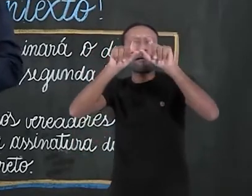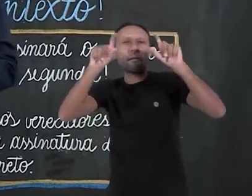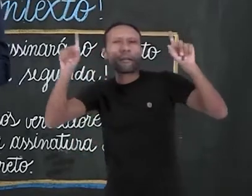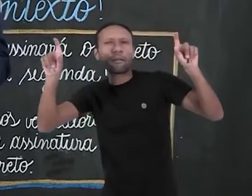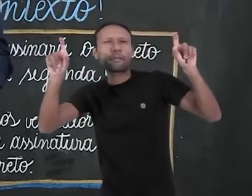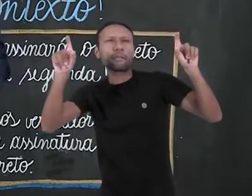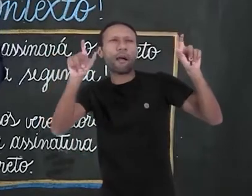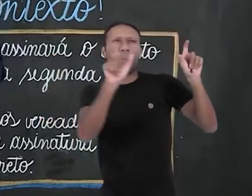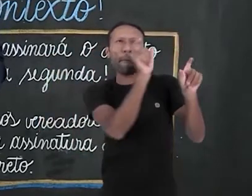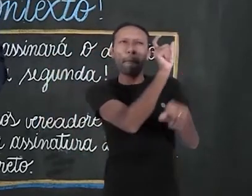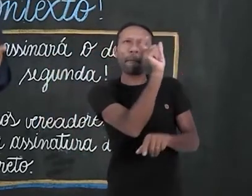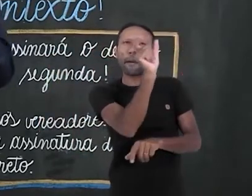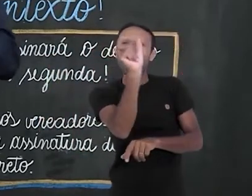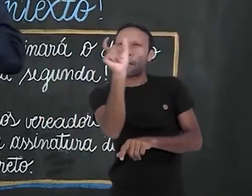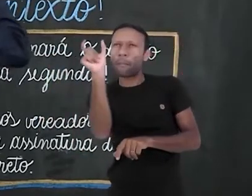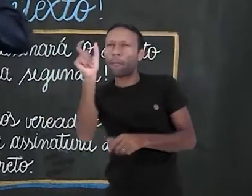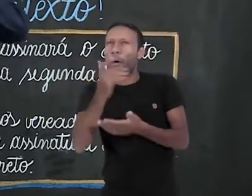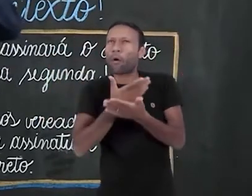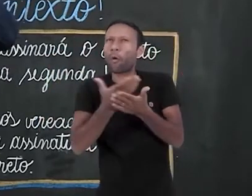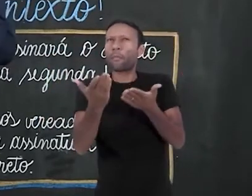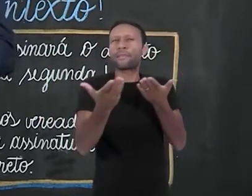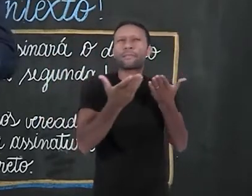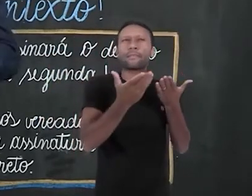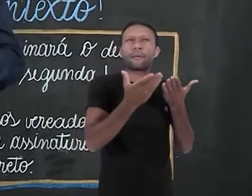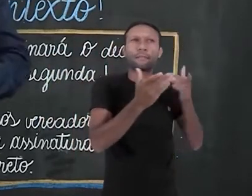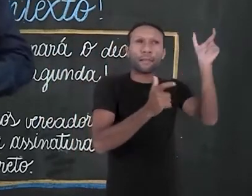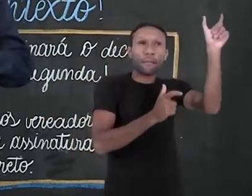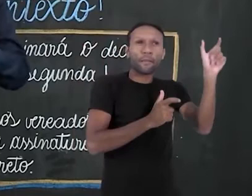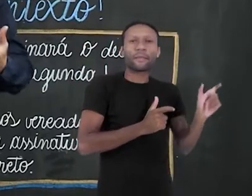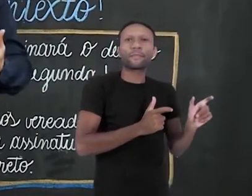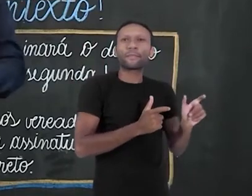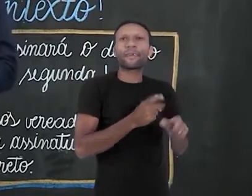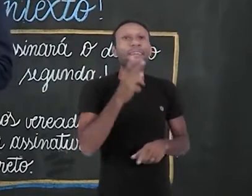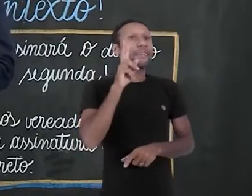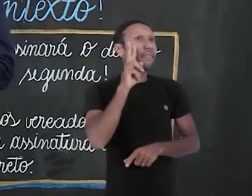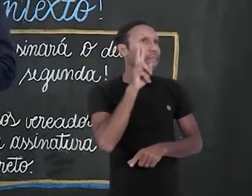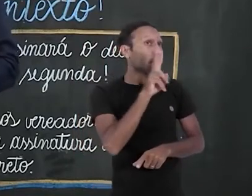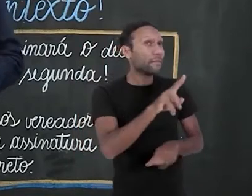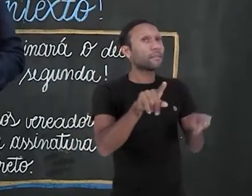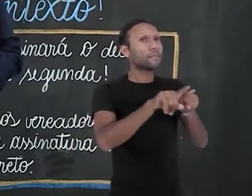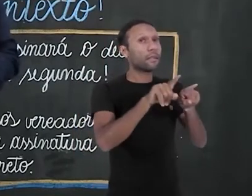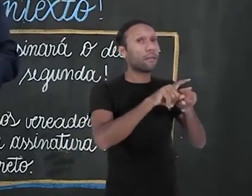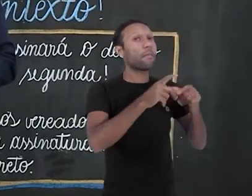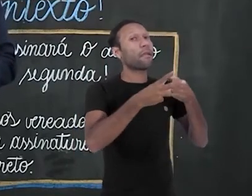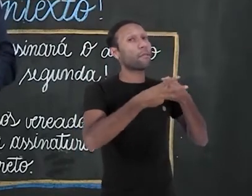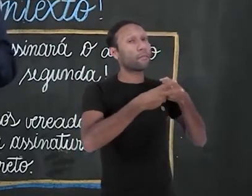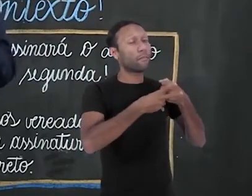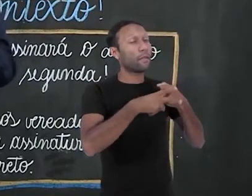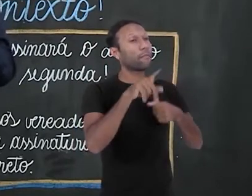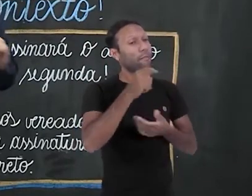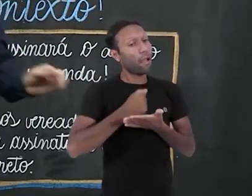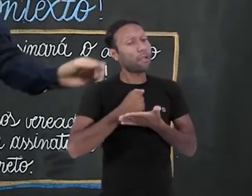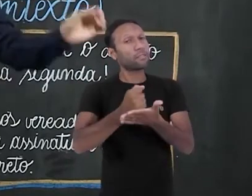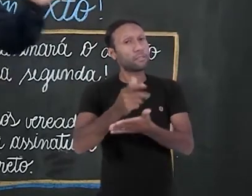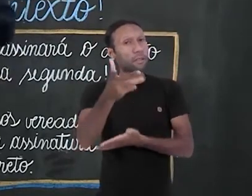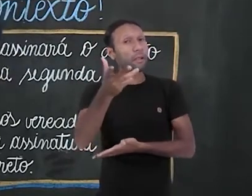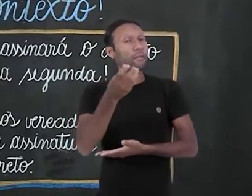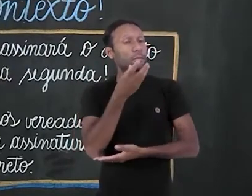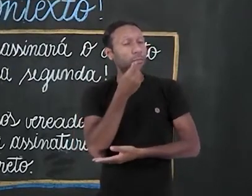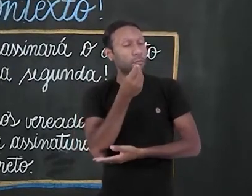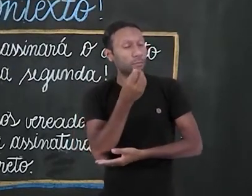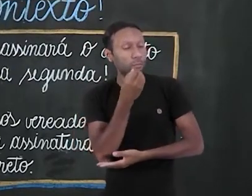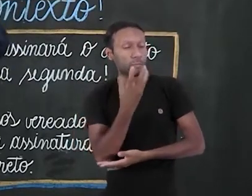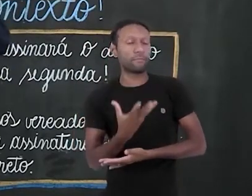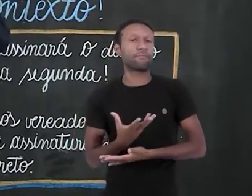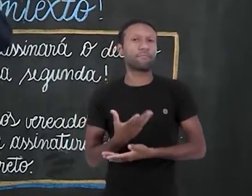a função de cada um, começando pelo sujeito, identificando qual é o verbo central dessa construção. Isso vai te ajudar muito, porque a partir de agora, as